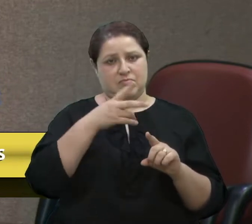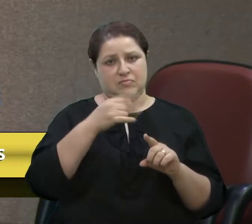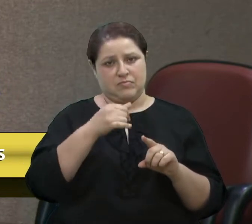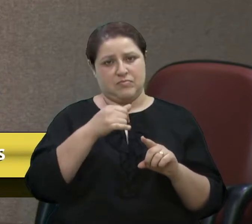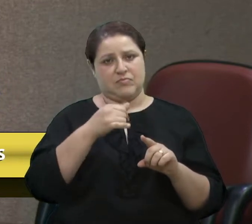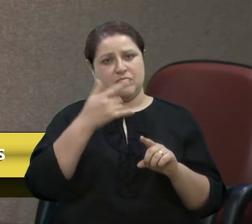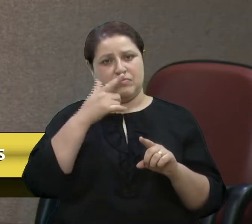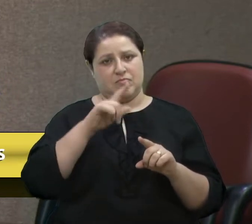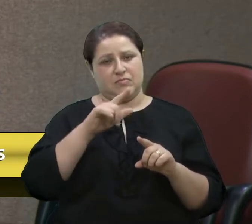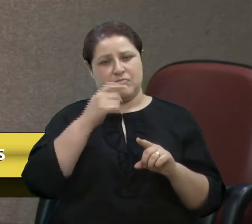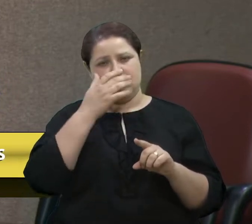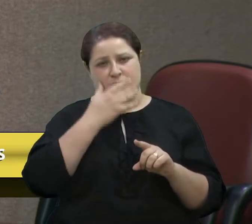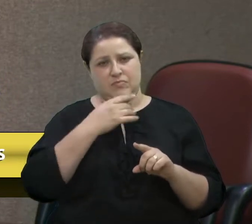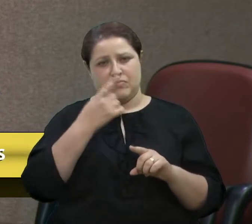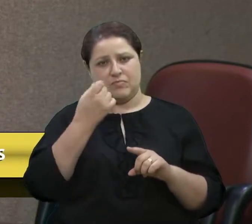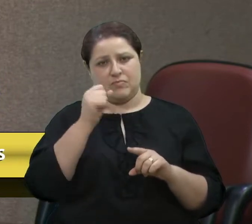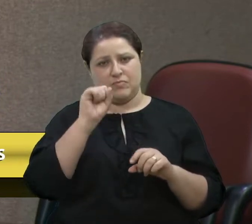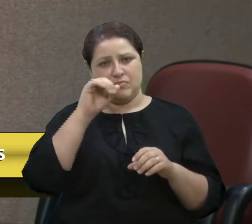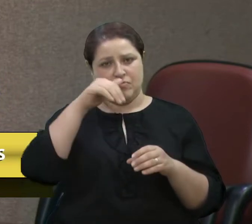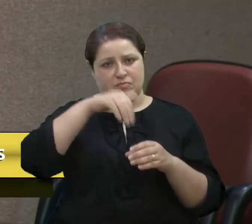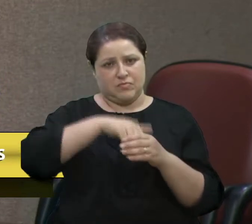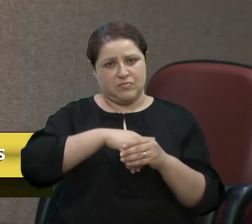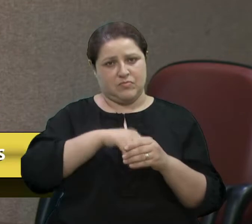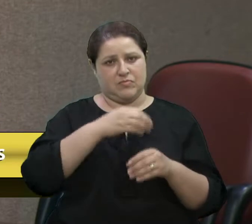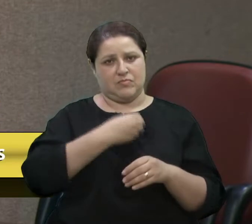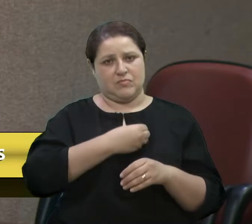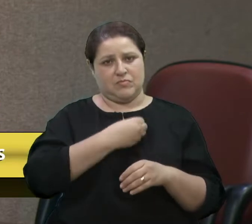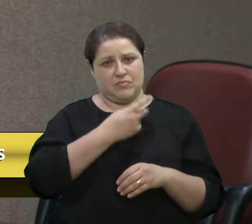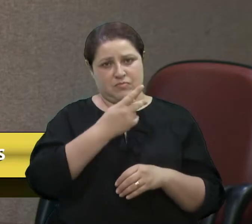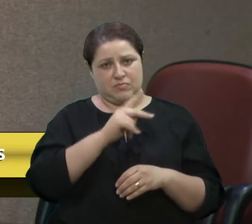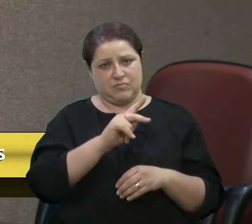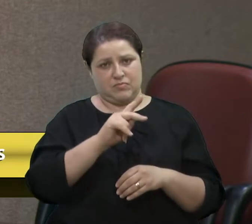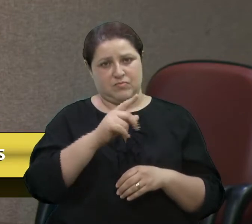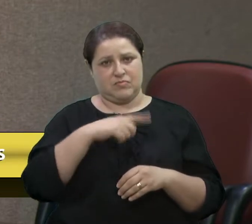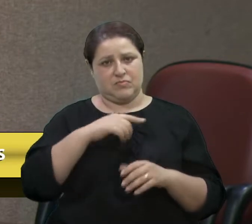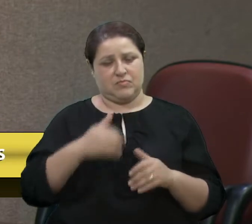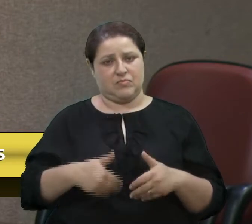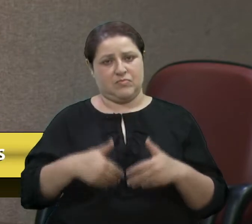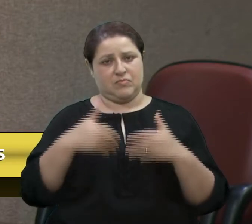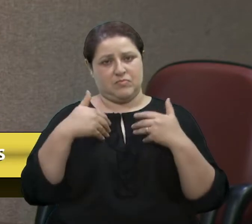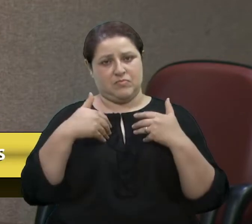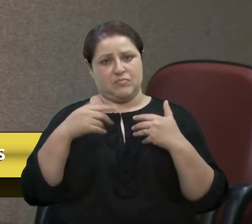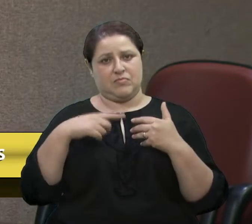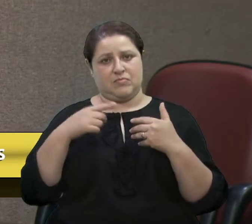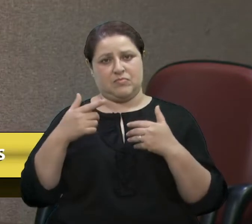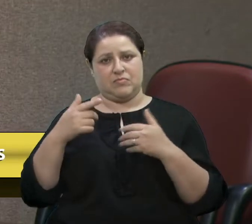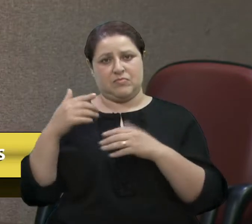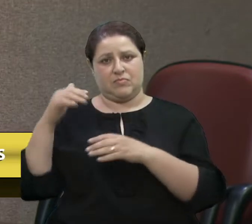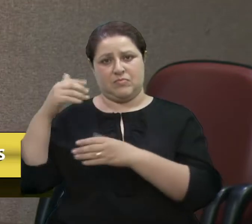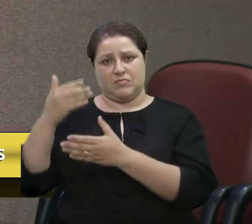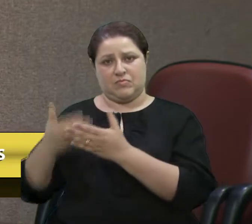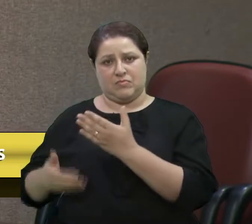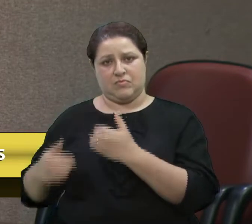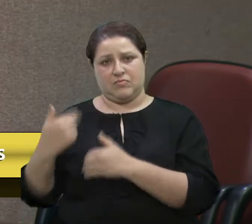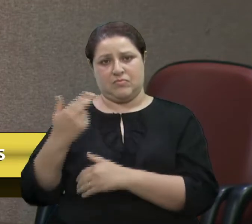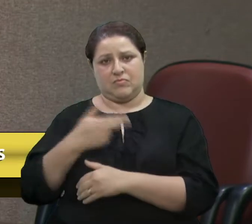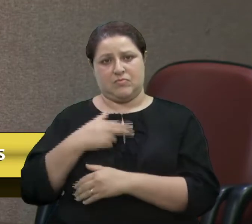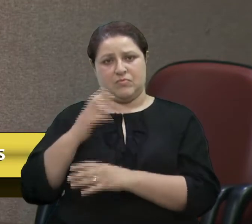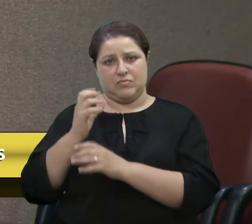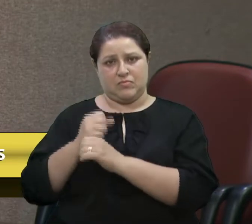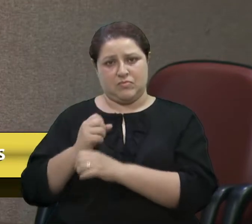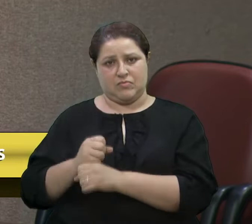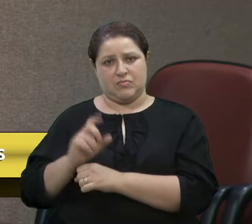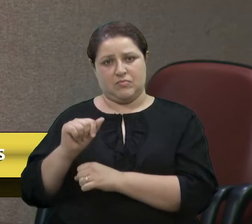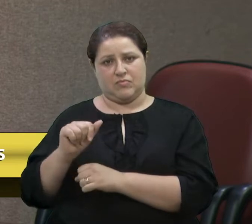vai levar isso para o resto da vida como algo que lhe orgulha. Existem derrotas, vereadora Gladys, que a gente conta na vida da gente como